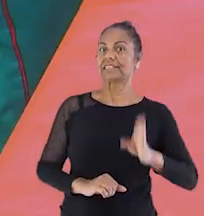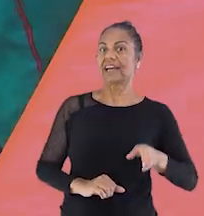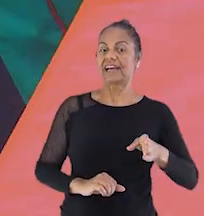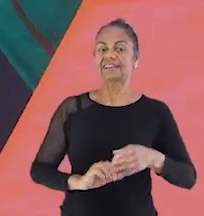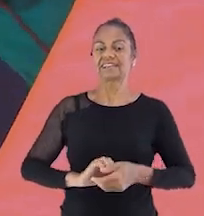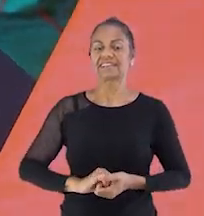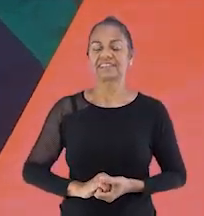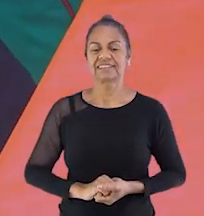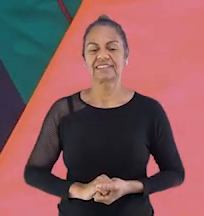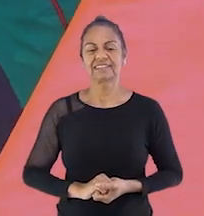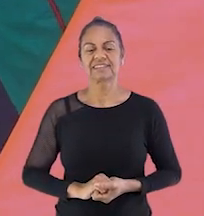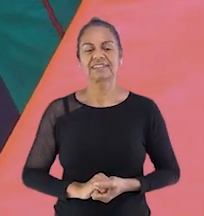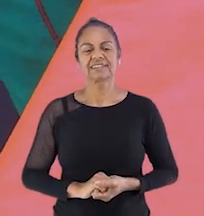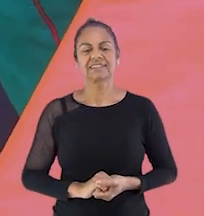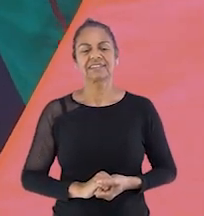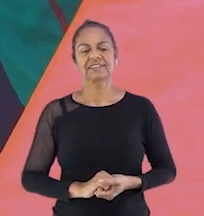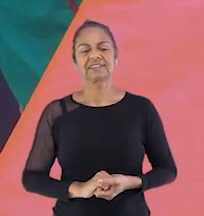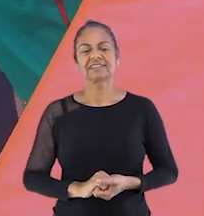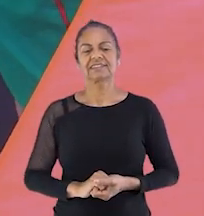dois, três e...